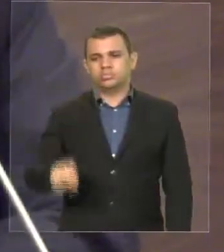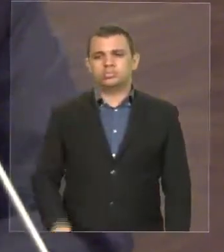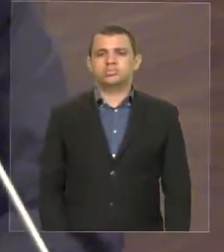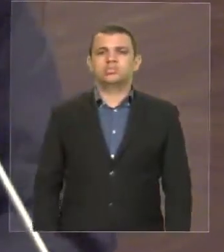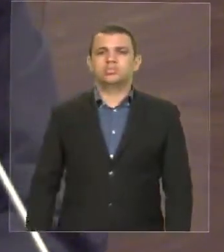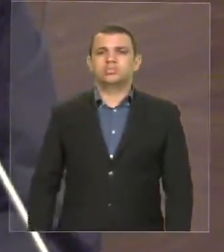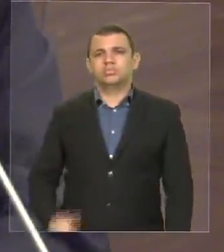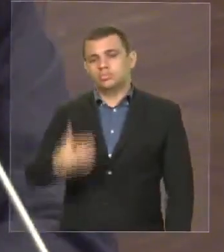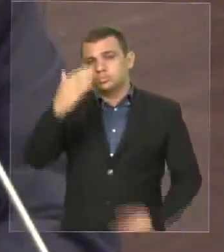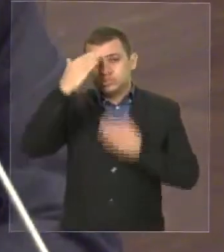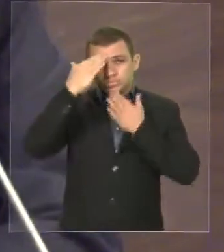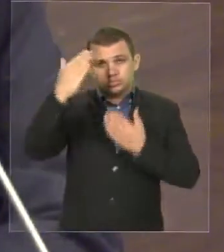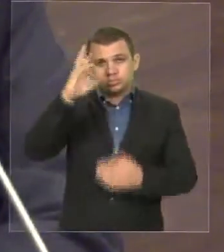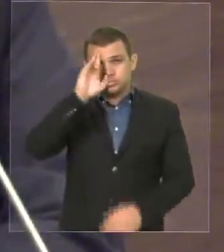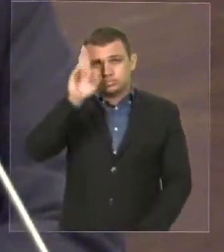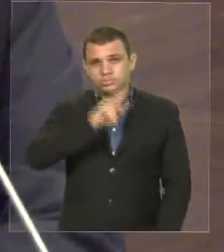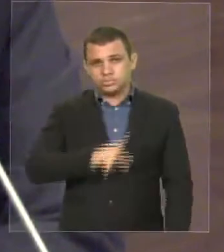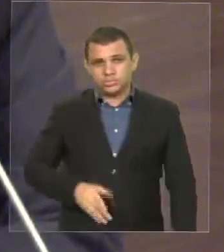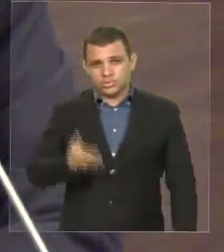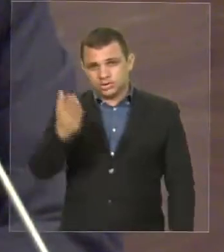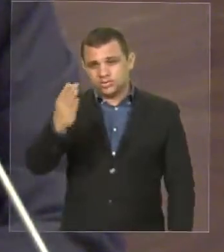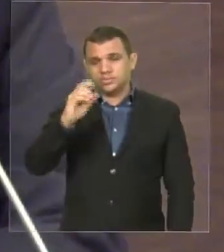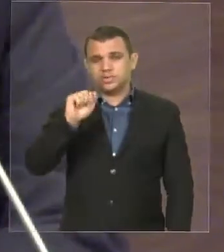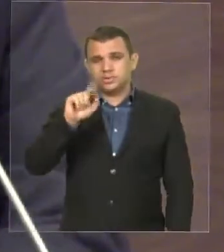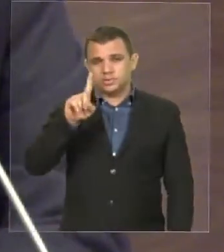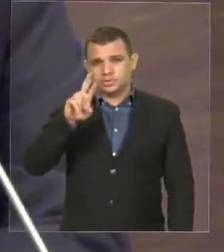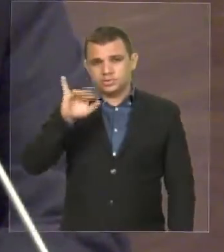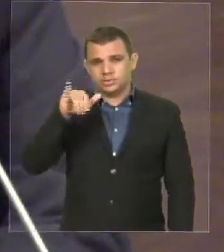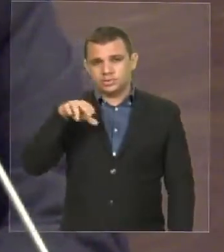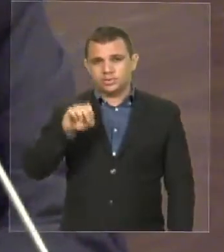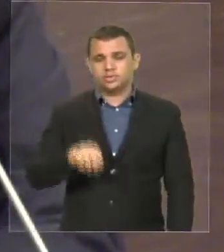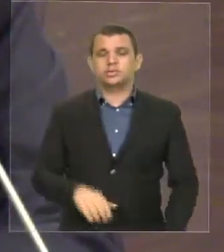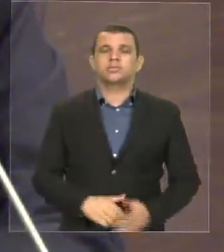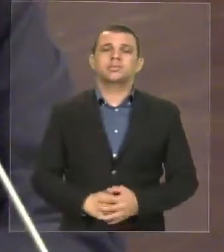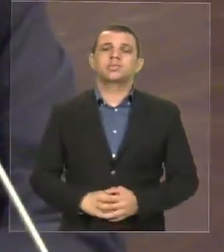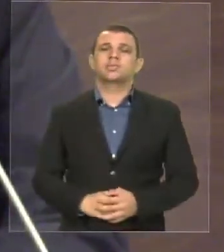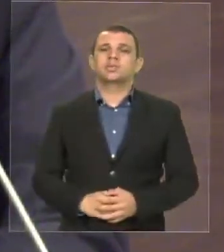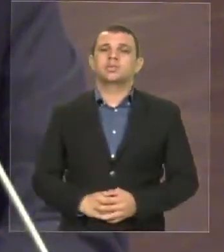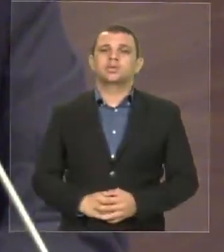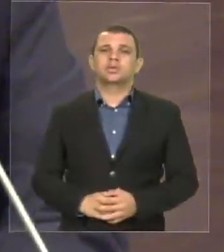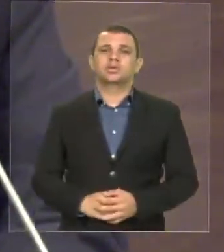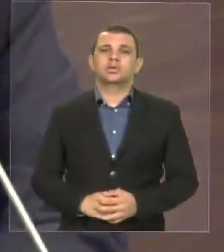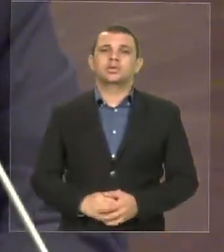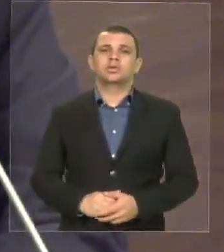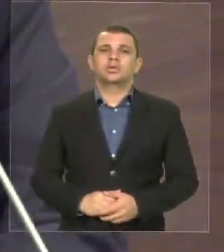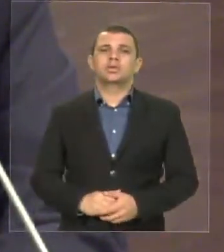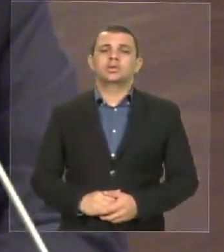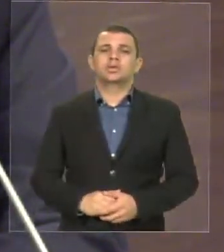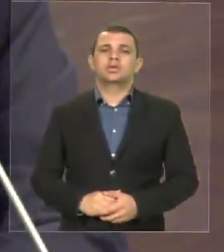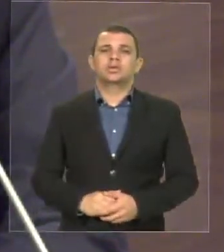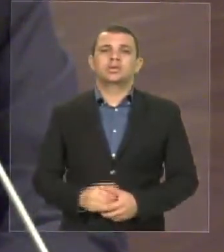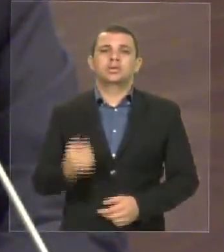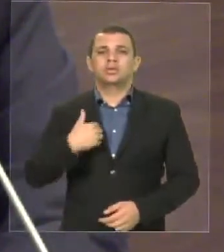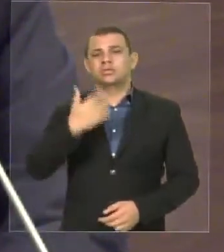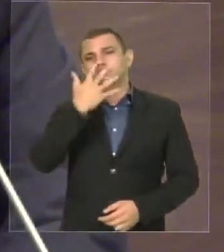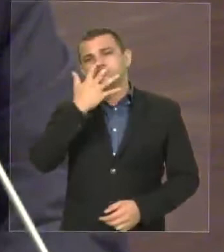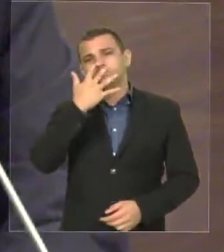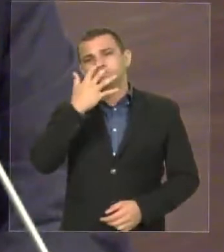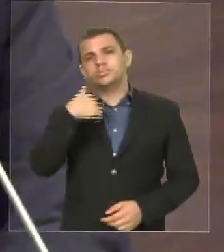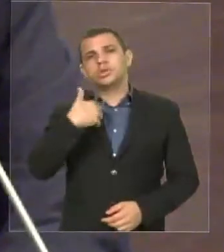Obrigado, deputado Adriano. O lhe ouvi atentamente e gostaria de